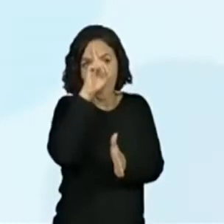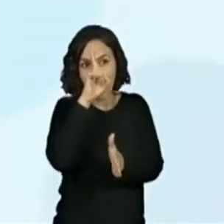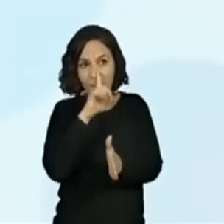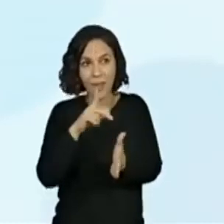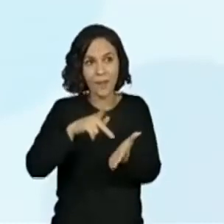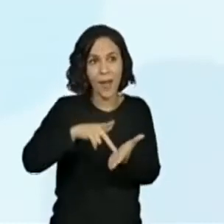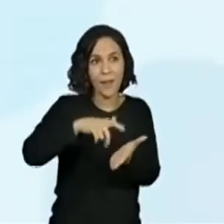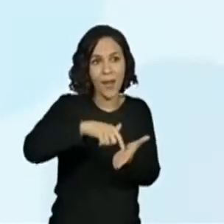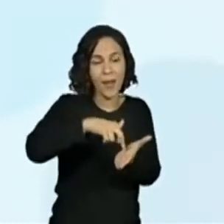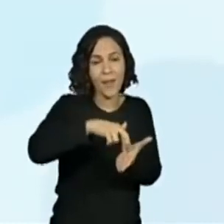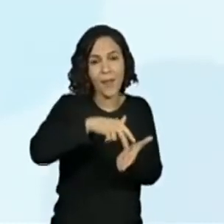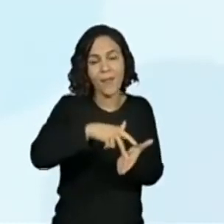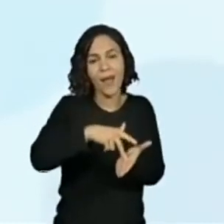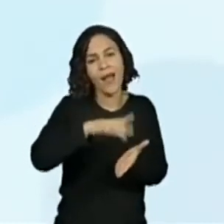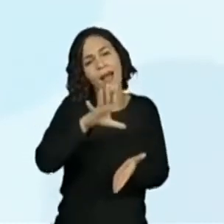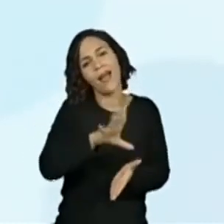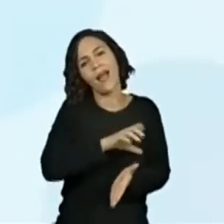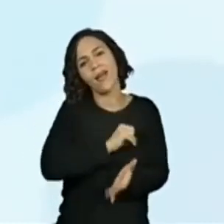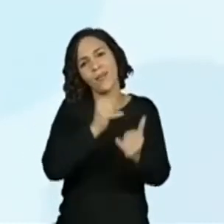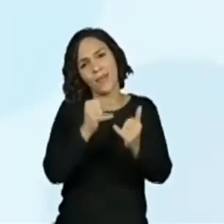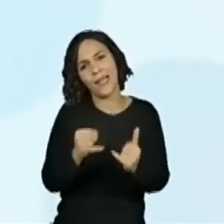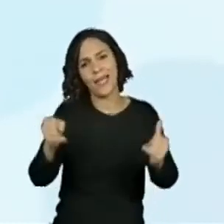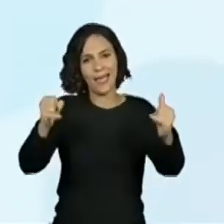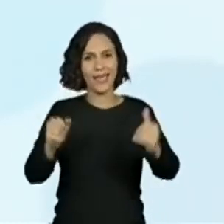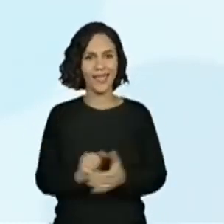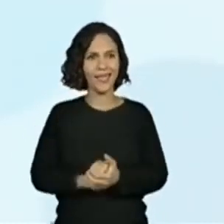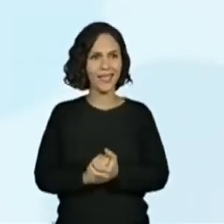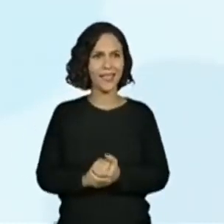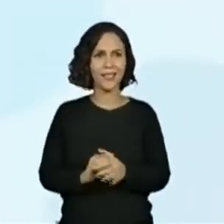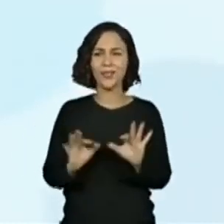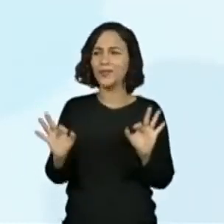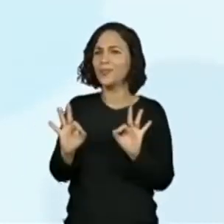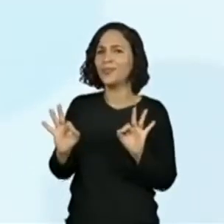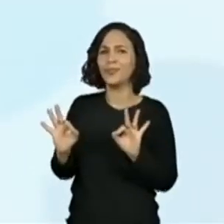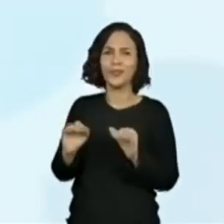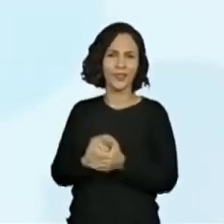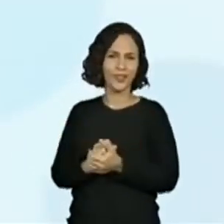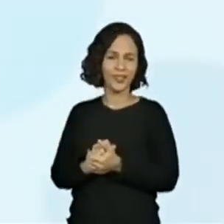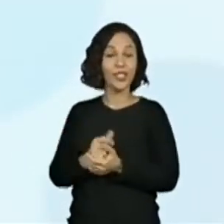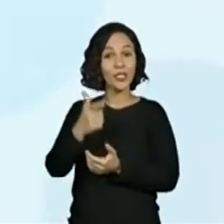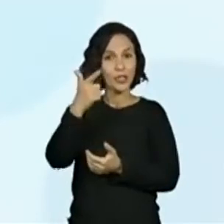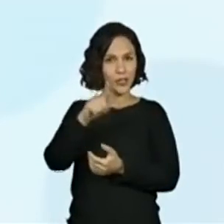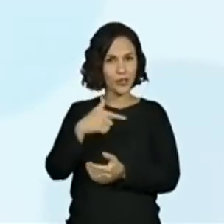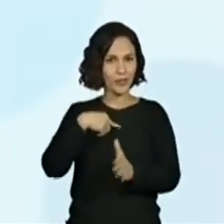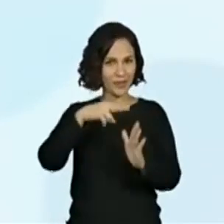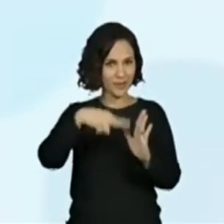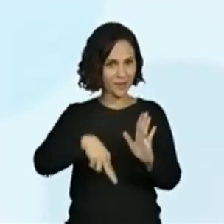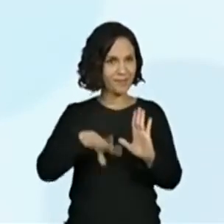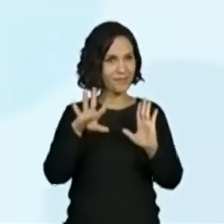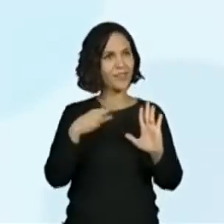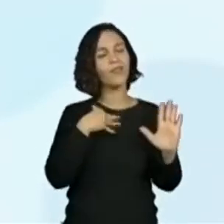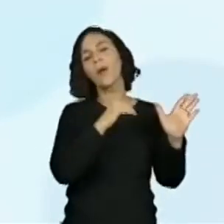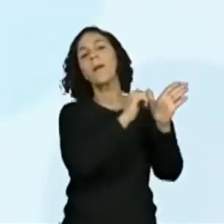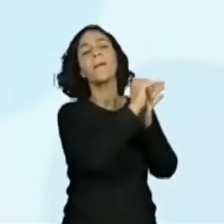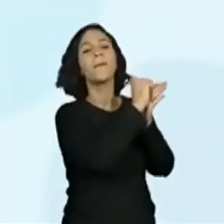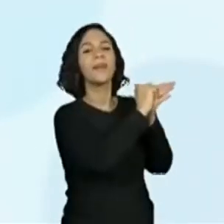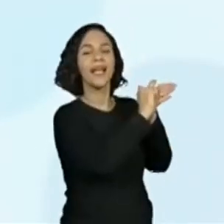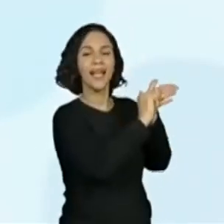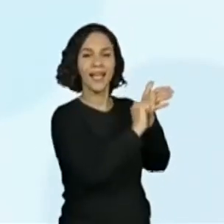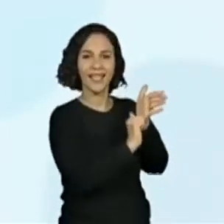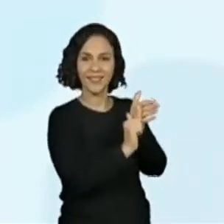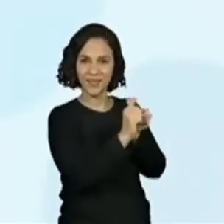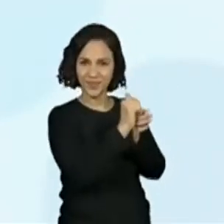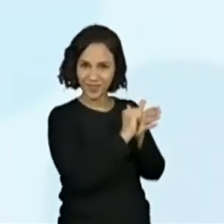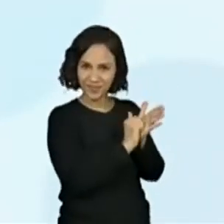é linha. Ai, bonitinho, né? Eu amo poema, né? Vou ler novamente para vocês. Vou apagar, vou limpar aqui, tá bom?